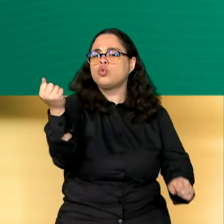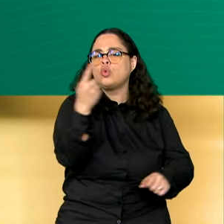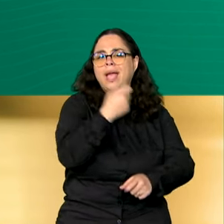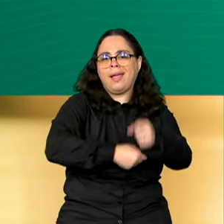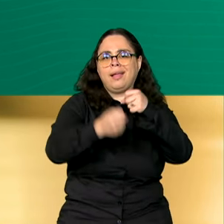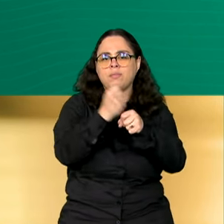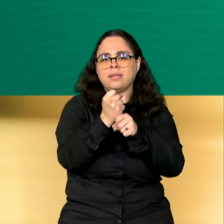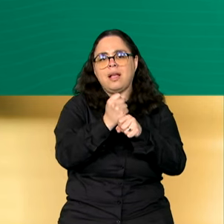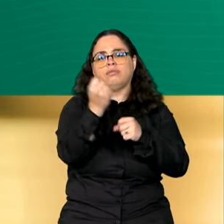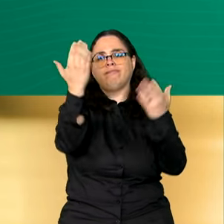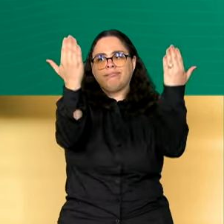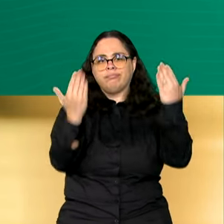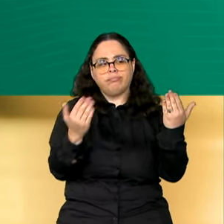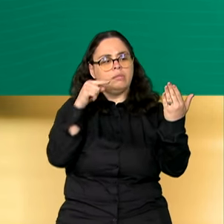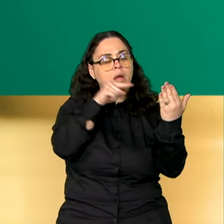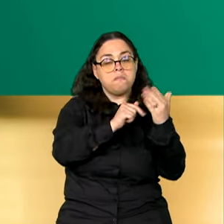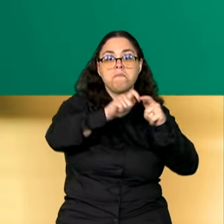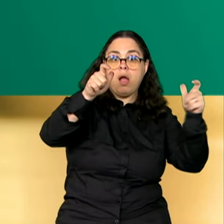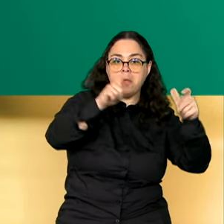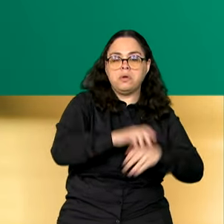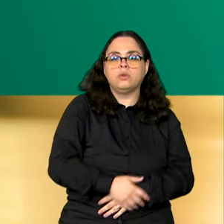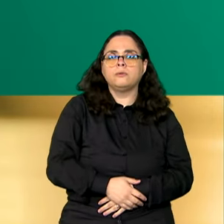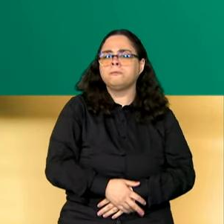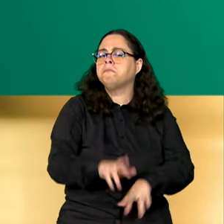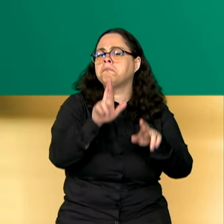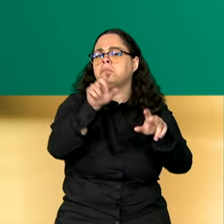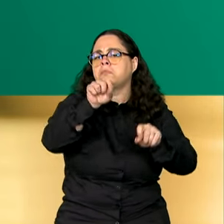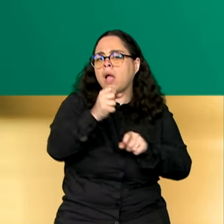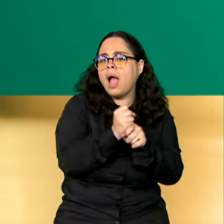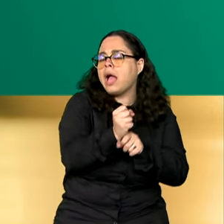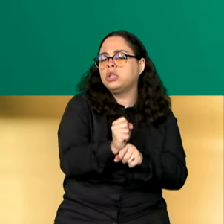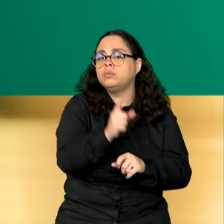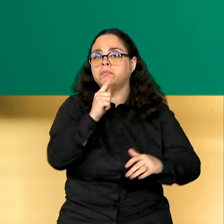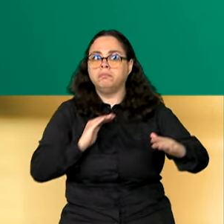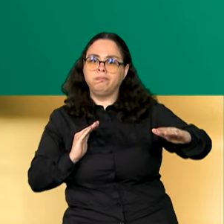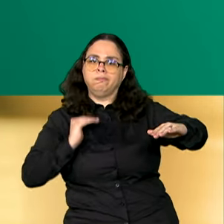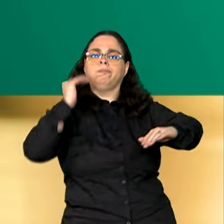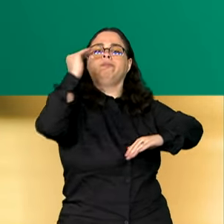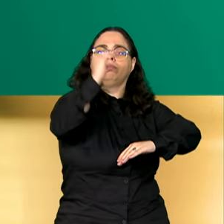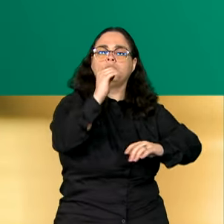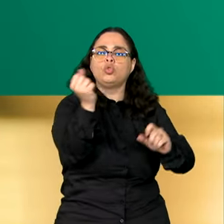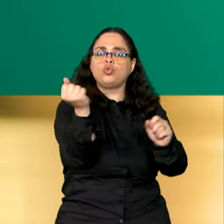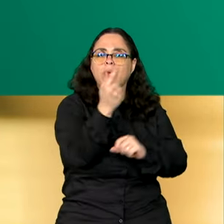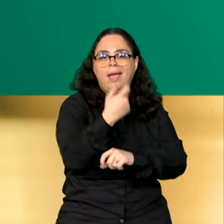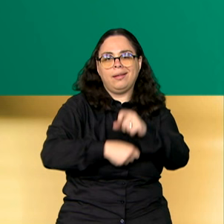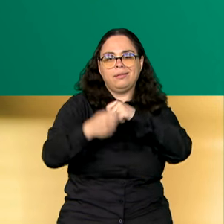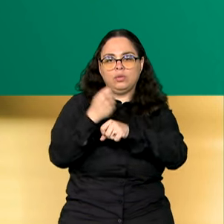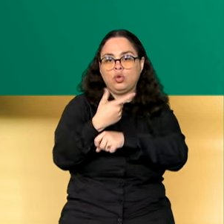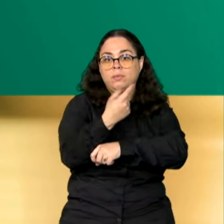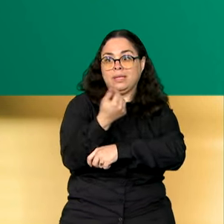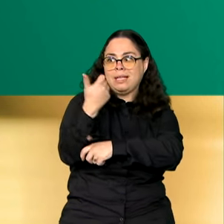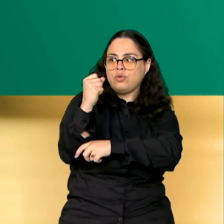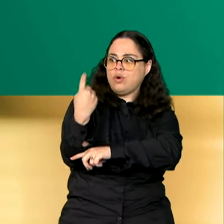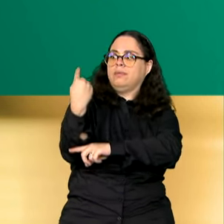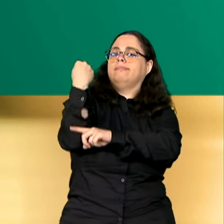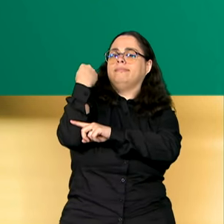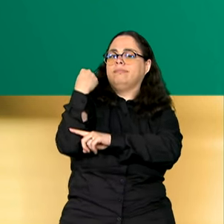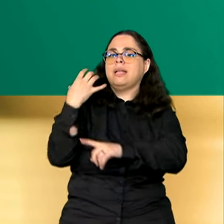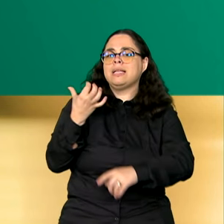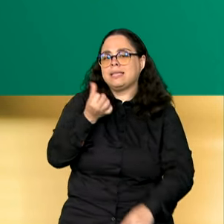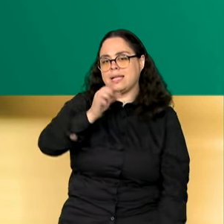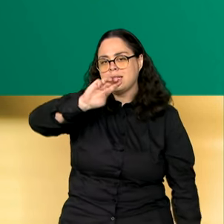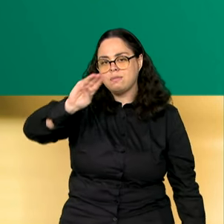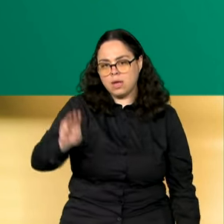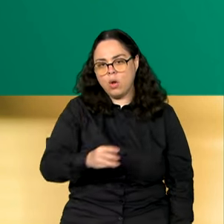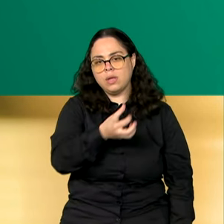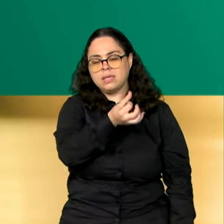2023. A expectativa é que este ano termine com uma marca superior ao recorde de 2018, 6 milhões